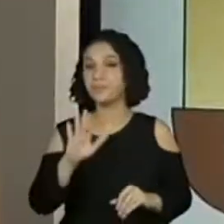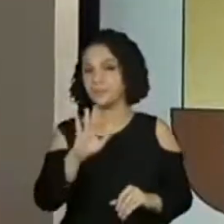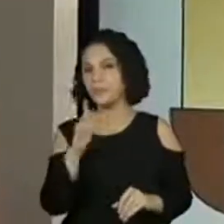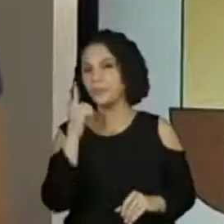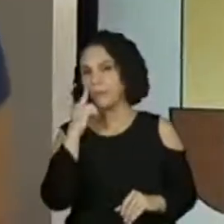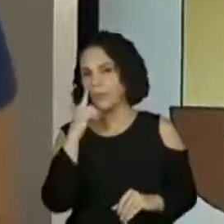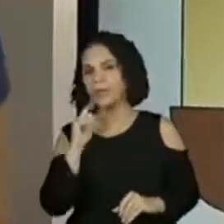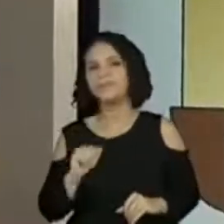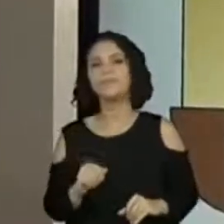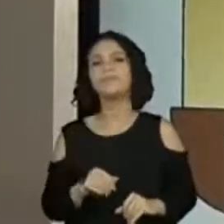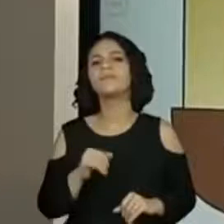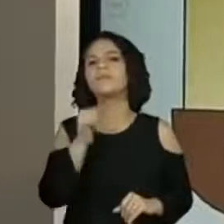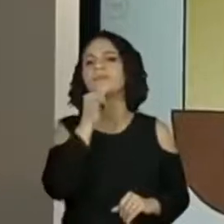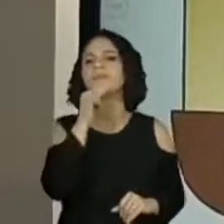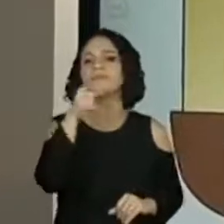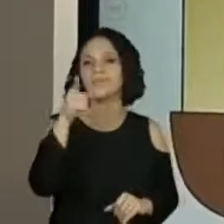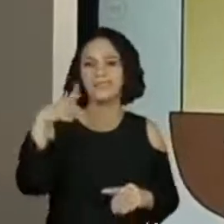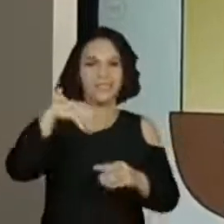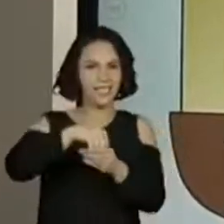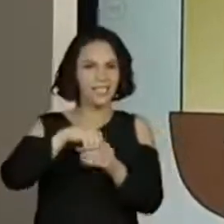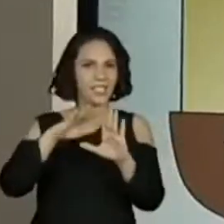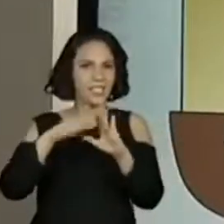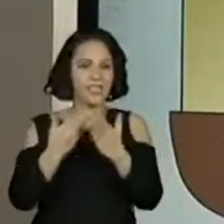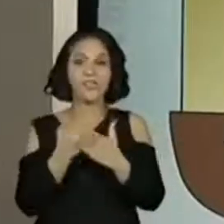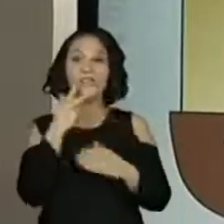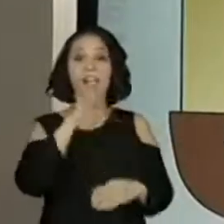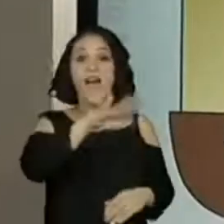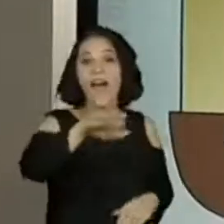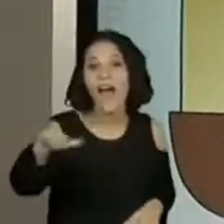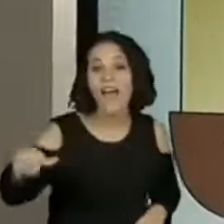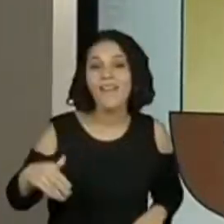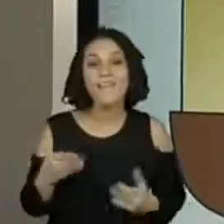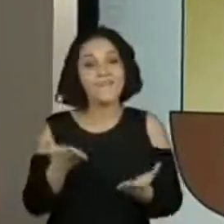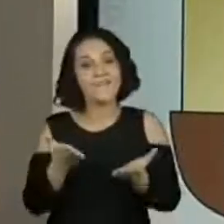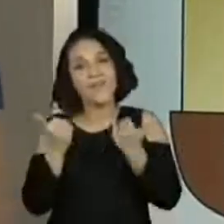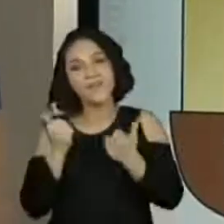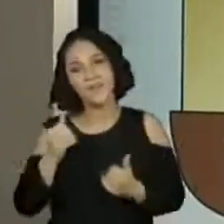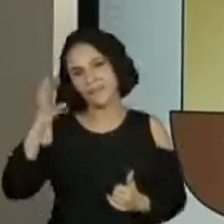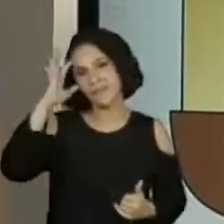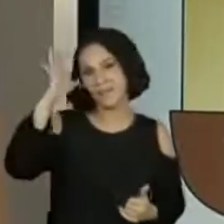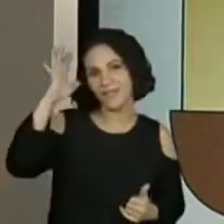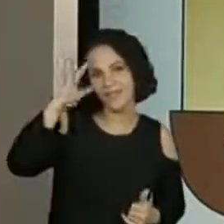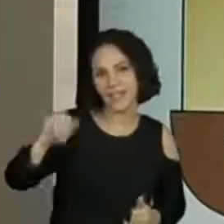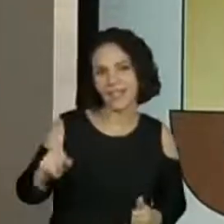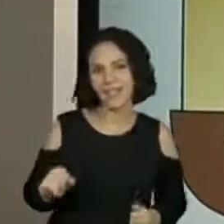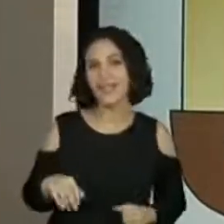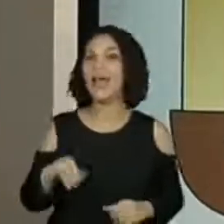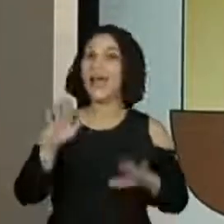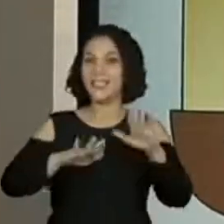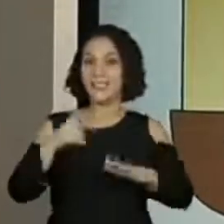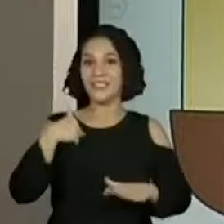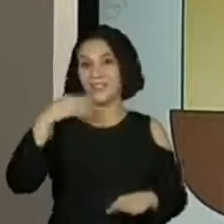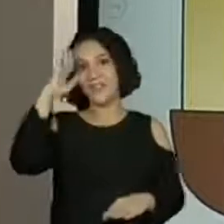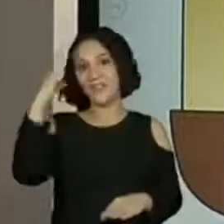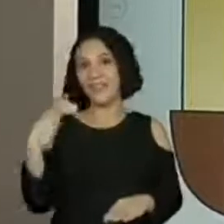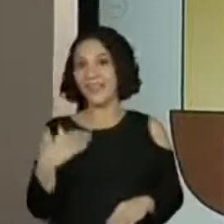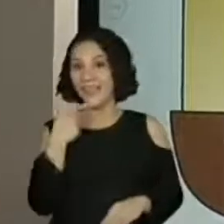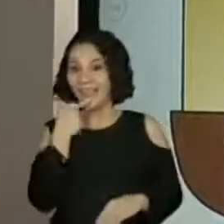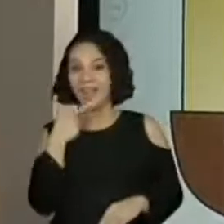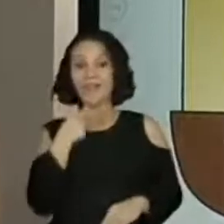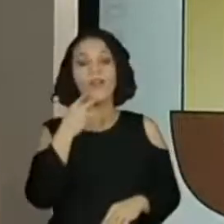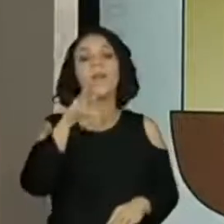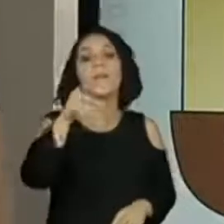pensa quando vocês estão lá na escola. Quando a professora, crianças, vamos pensar. Quando a professora Kelly fala assim, gente, pensa aí.